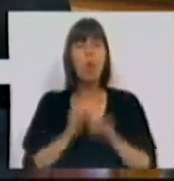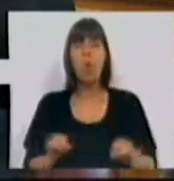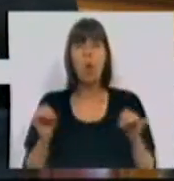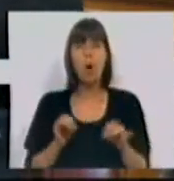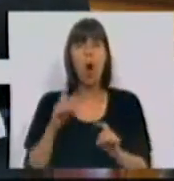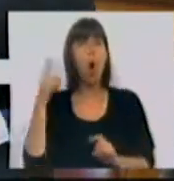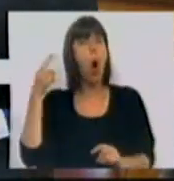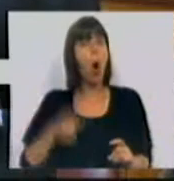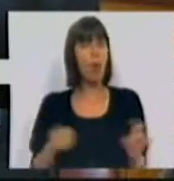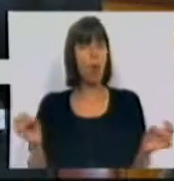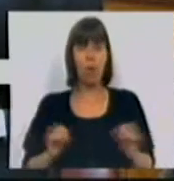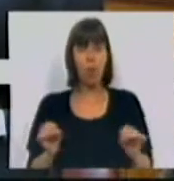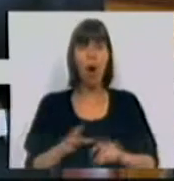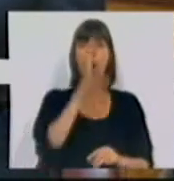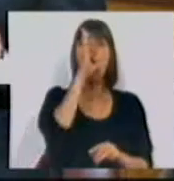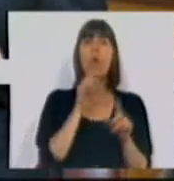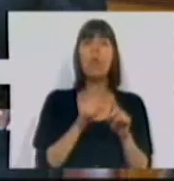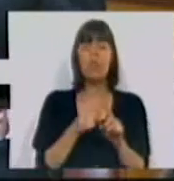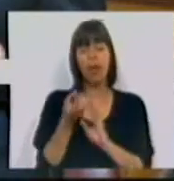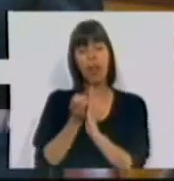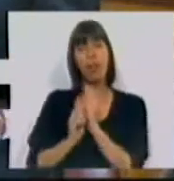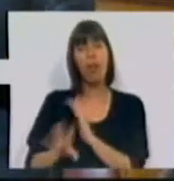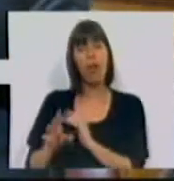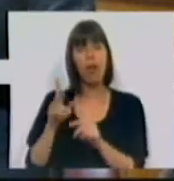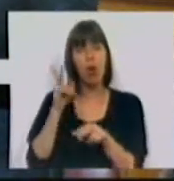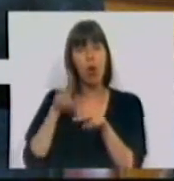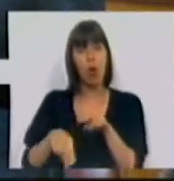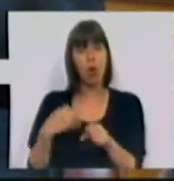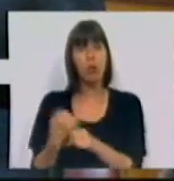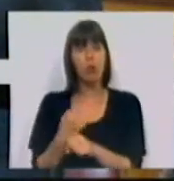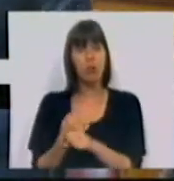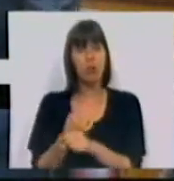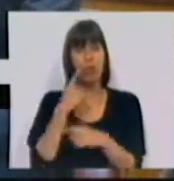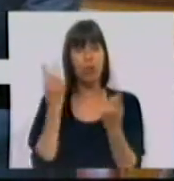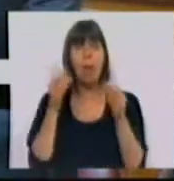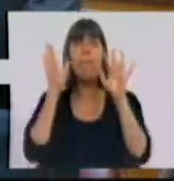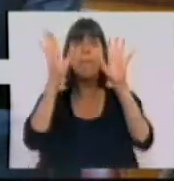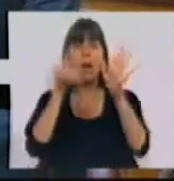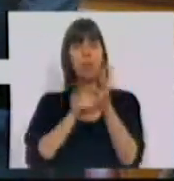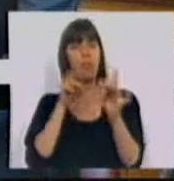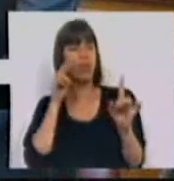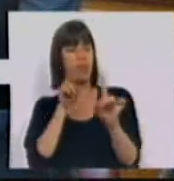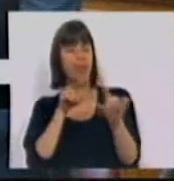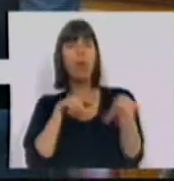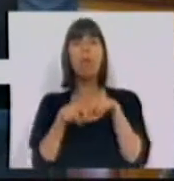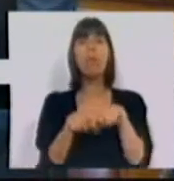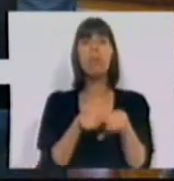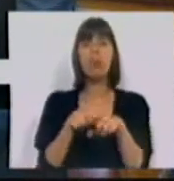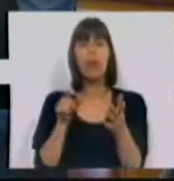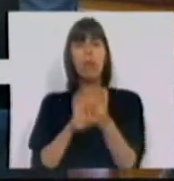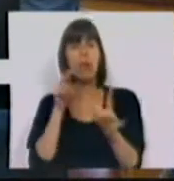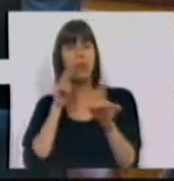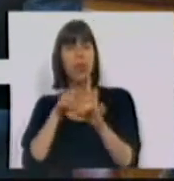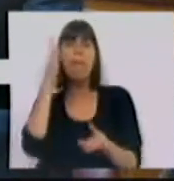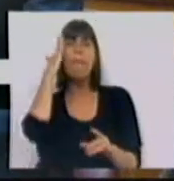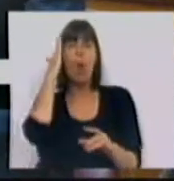uma obrigatoriedade para o Governo devolver esses cortes aos funcionários públicos. Mas do ponto de vista político e do ponto de vista